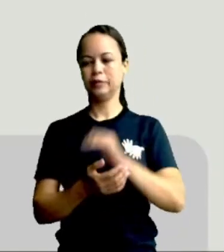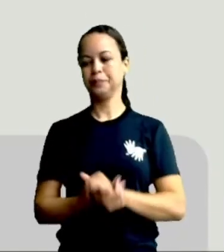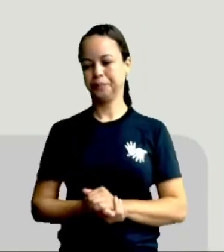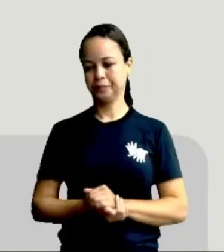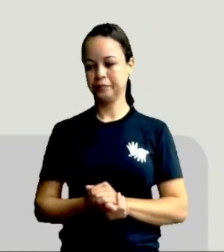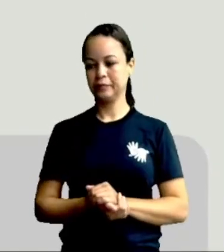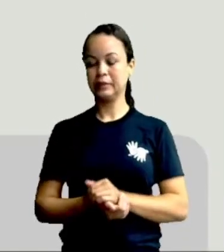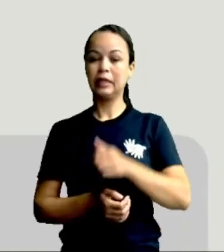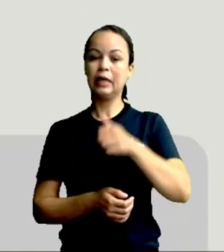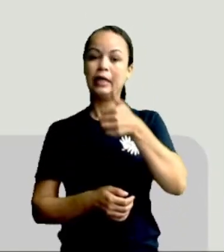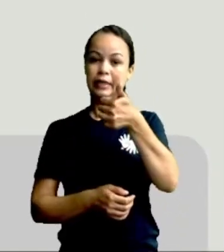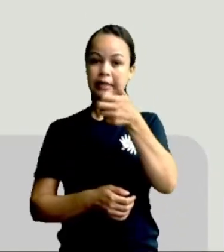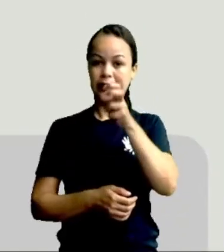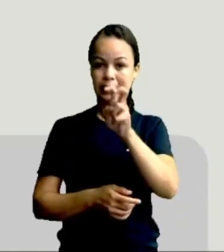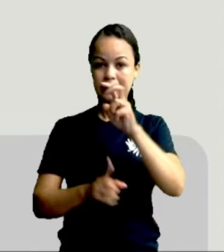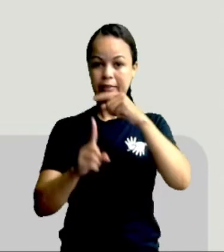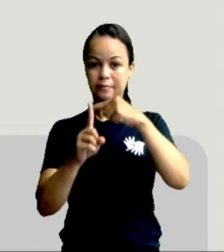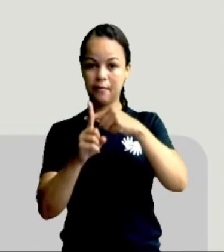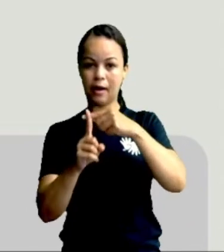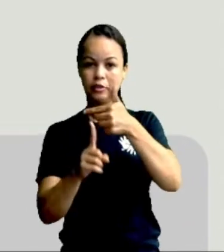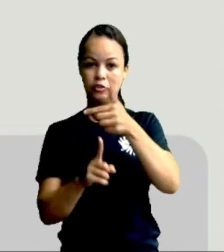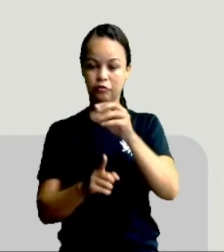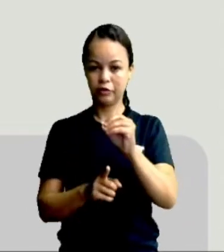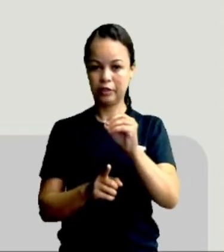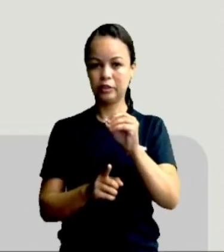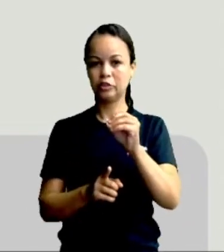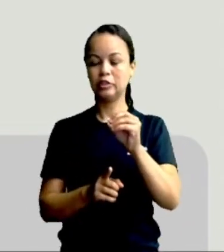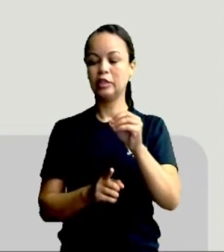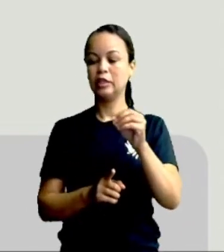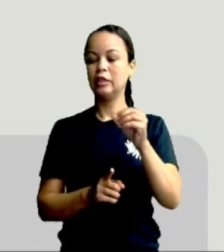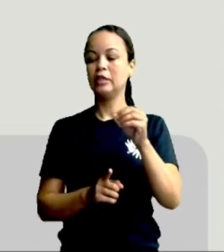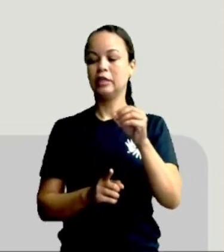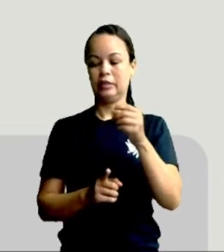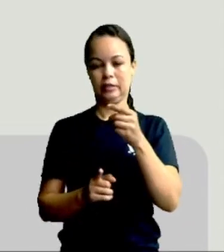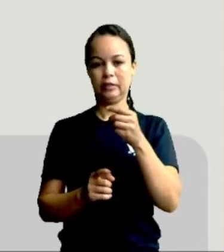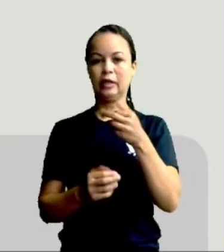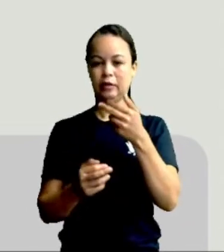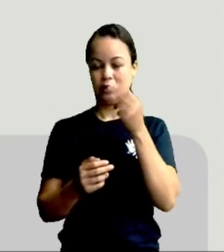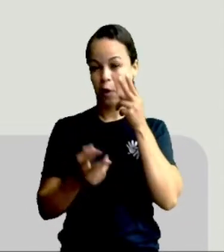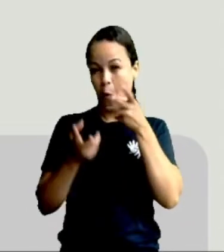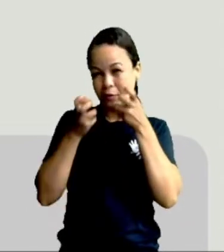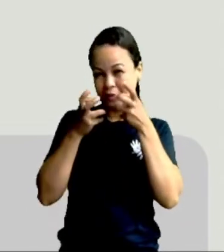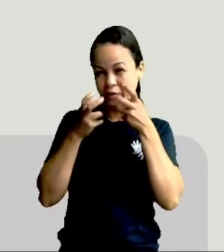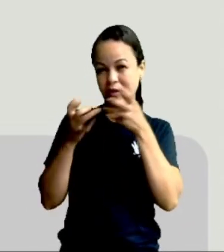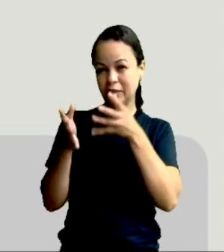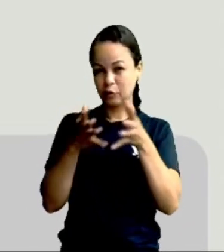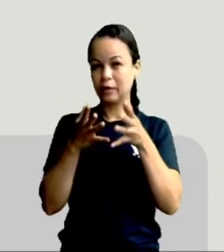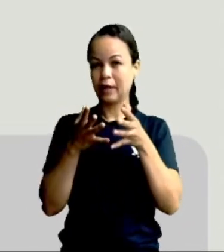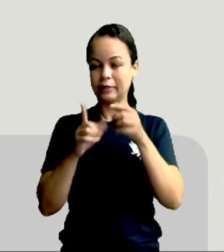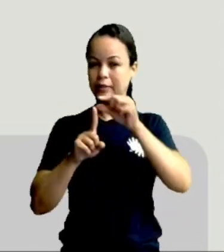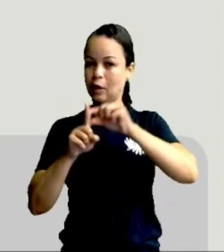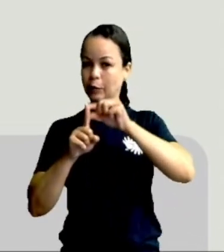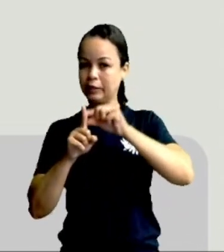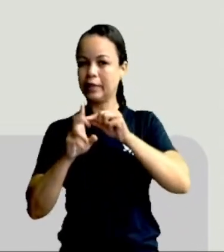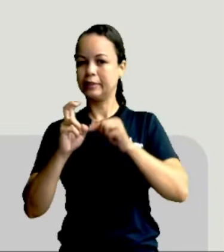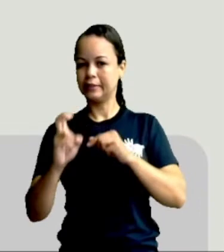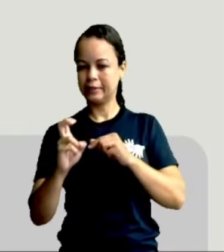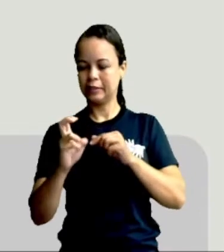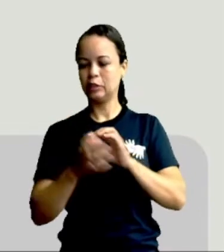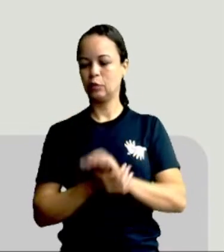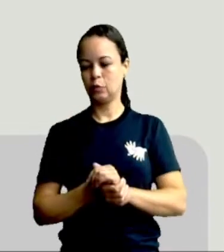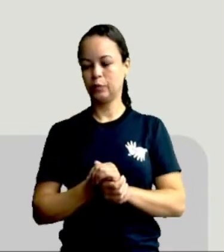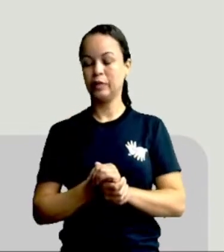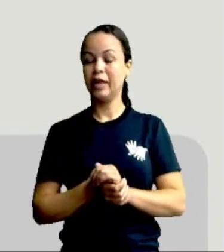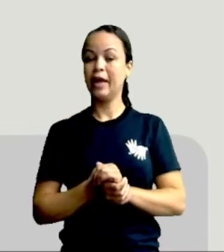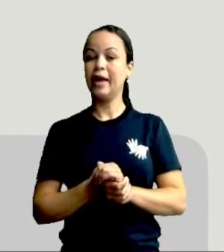15 mais 20, 5, tá vendo, na casa da unidade. E